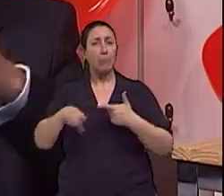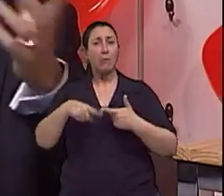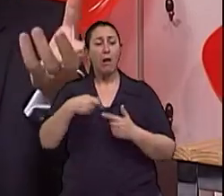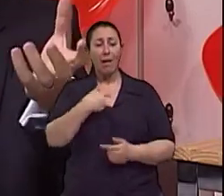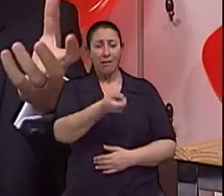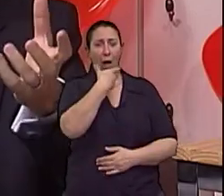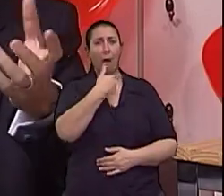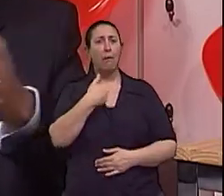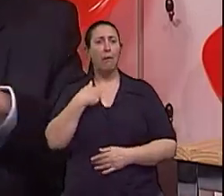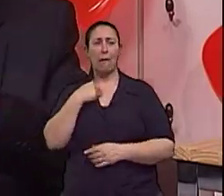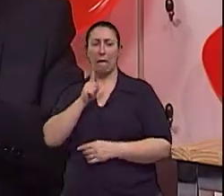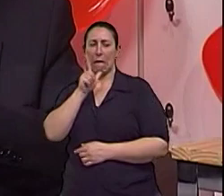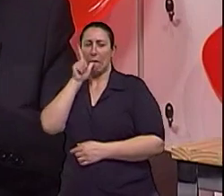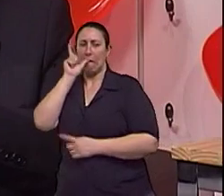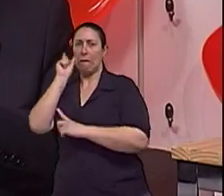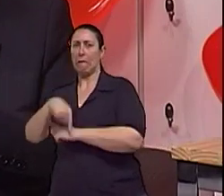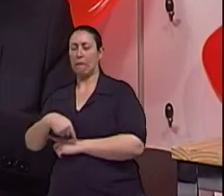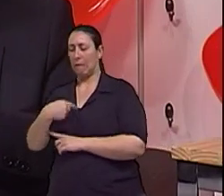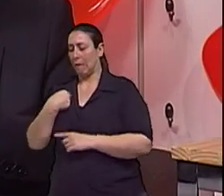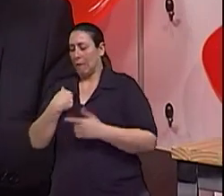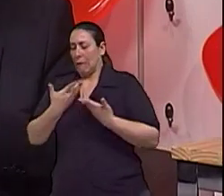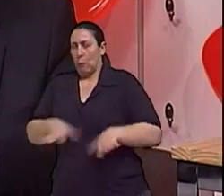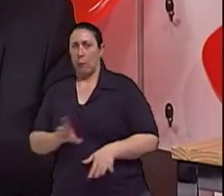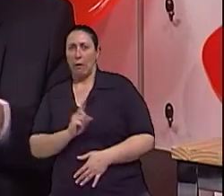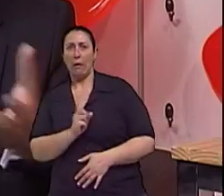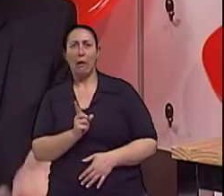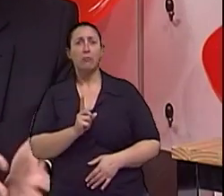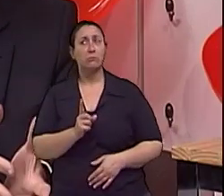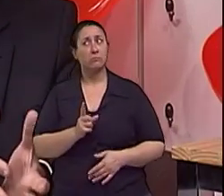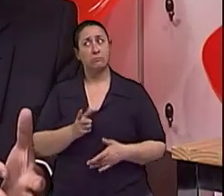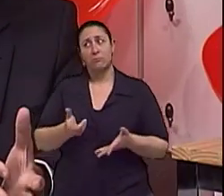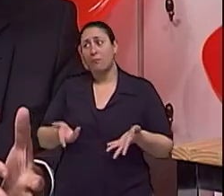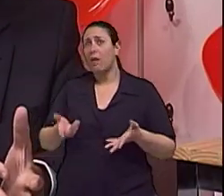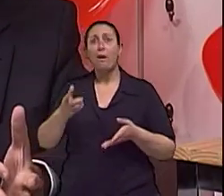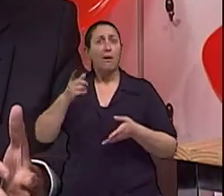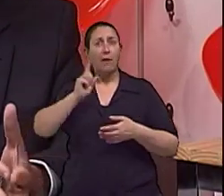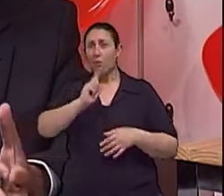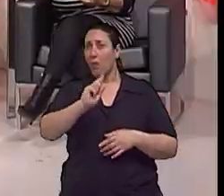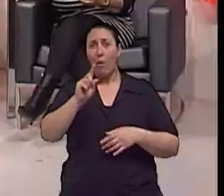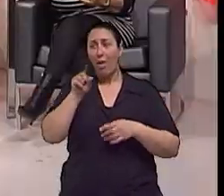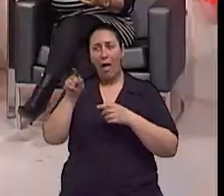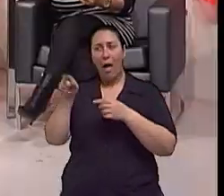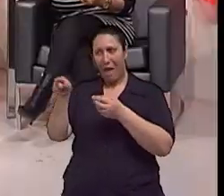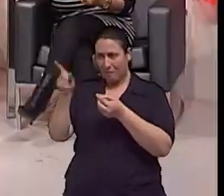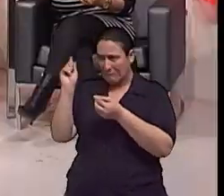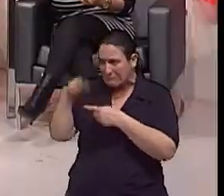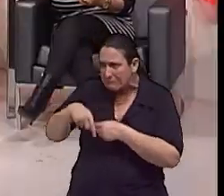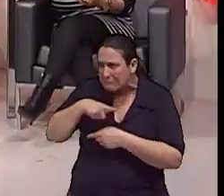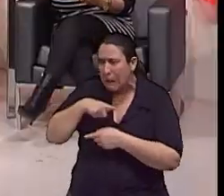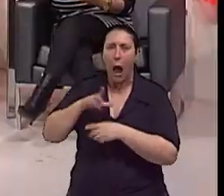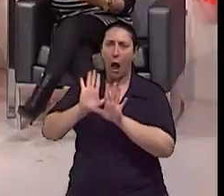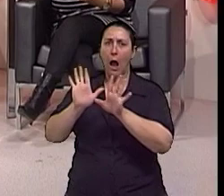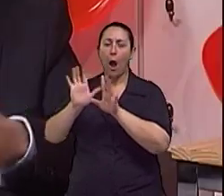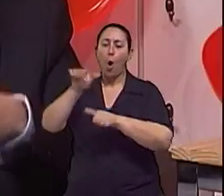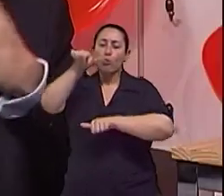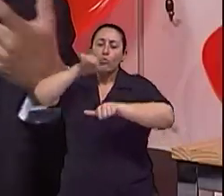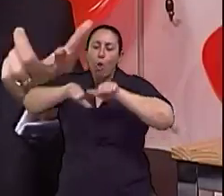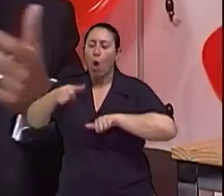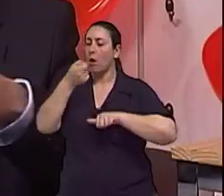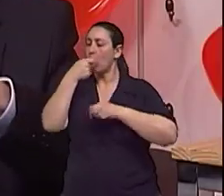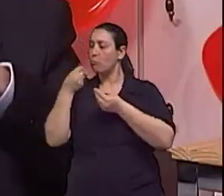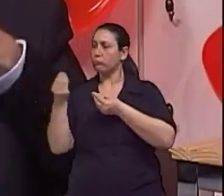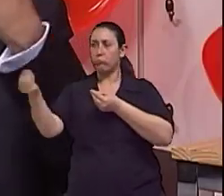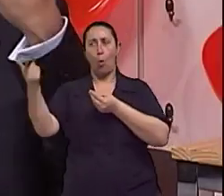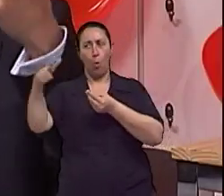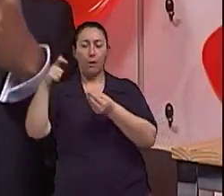medicamentos que não dão, poucos medicamentos podem gerar impotência. E, obviamente, esses medicamentos não são utilizados em homens. Mas, às vezes, a gente apega ainda